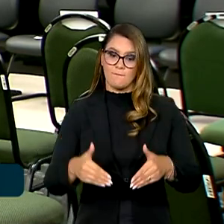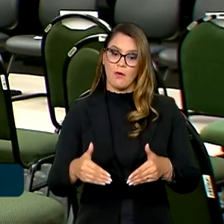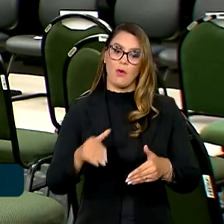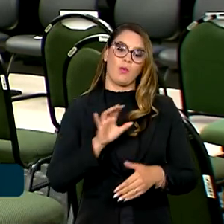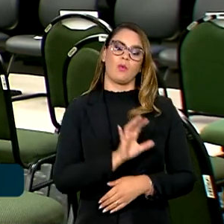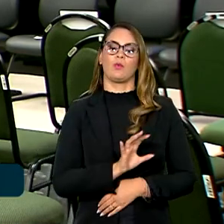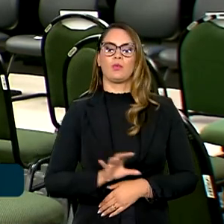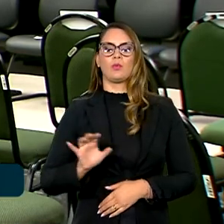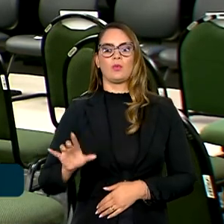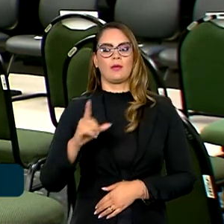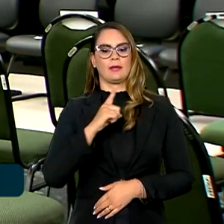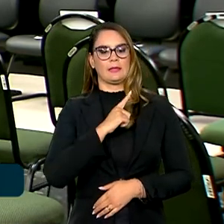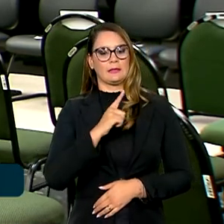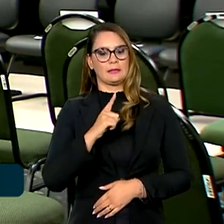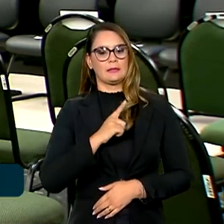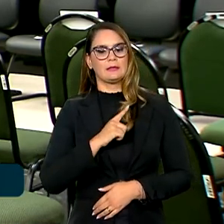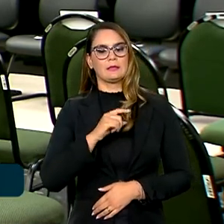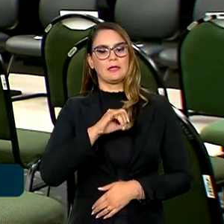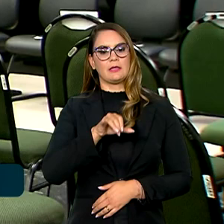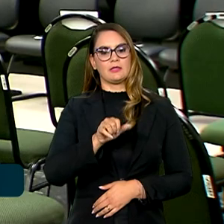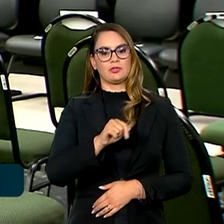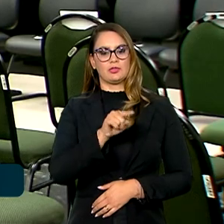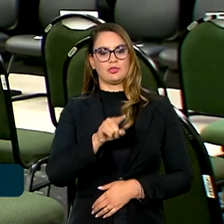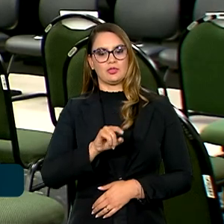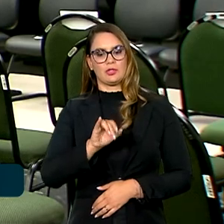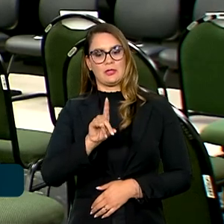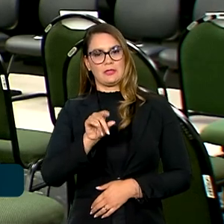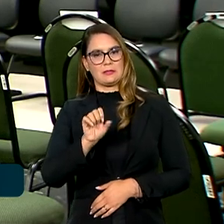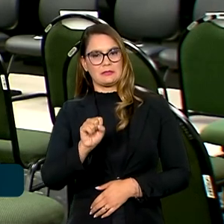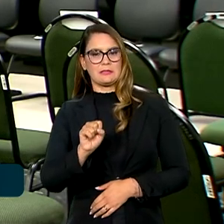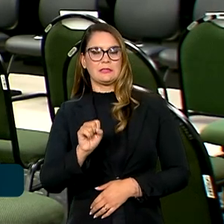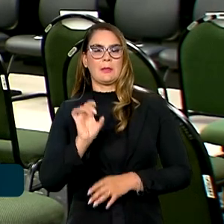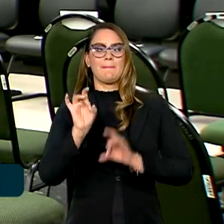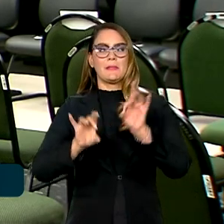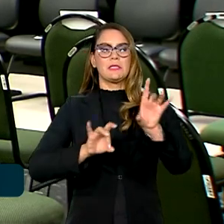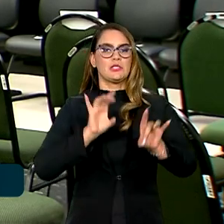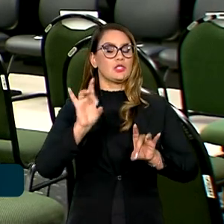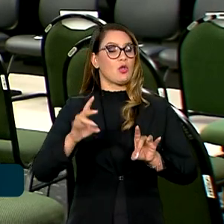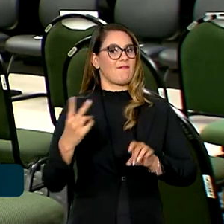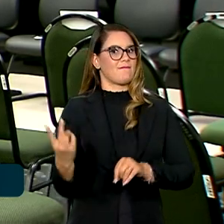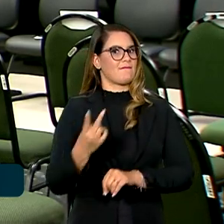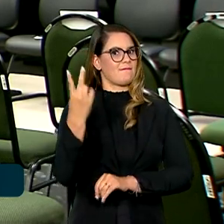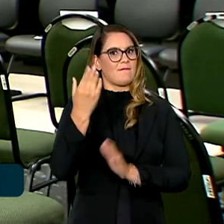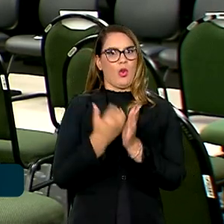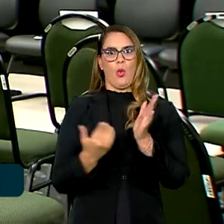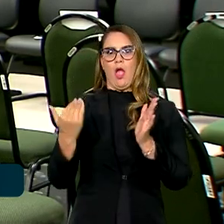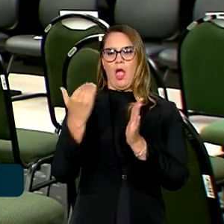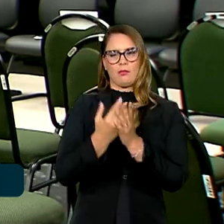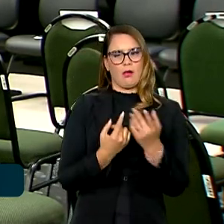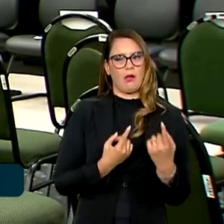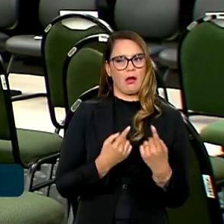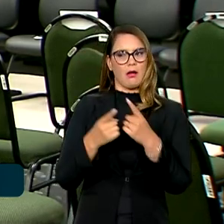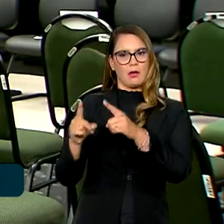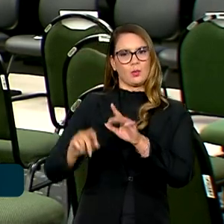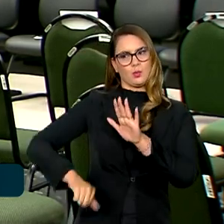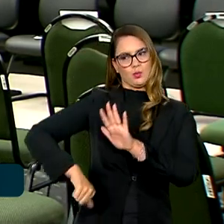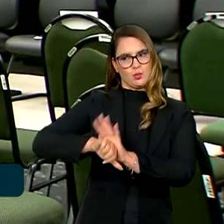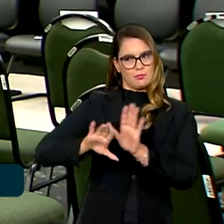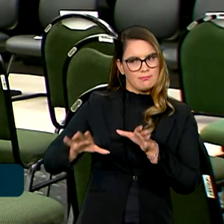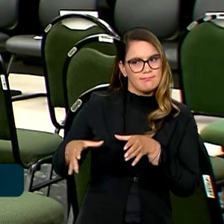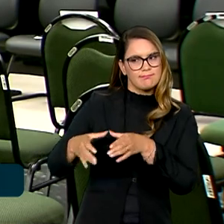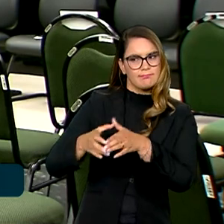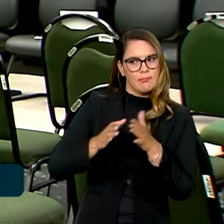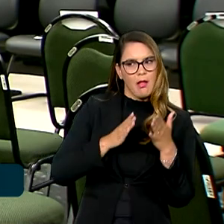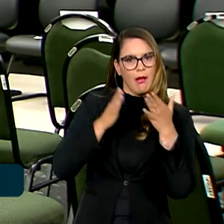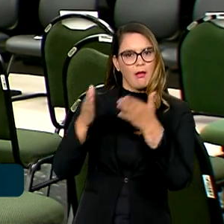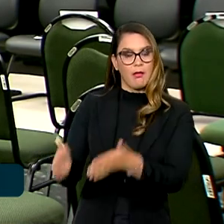regiões onde existem jazidas de metais preciosos de alto valor, que são alvos de ataques do crime organizado.